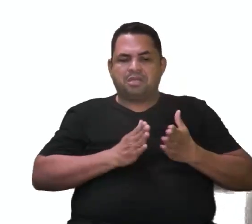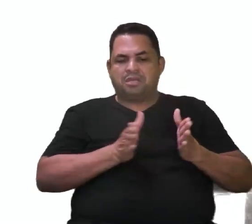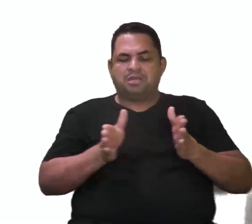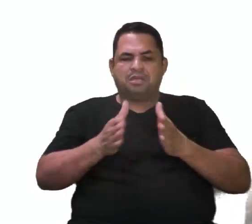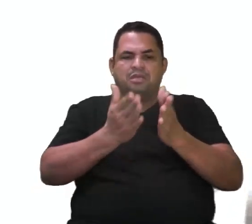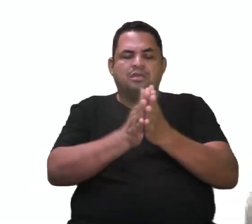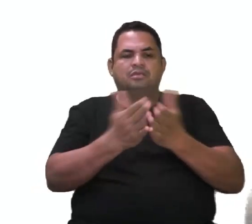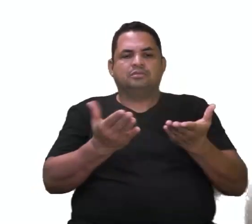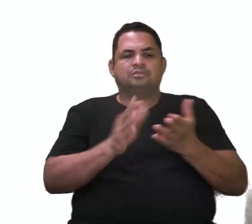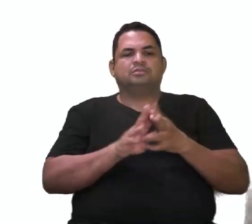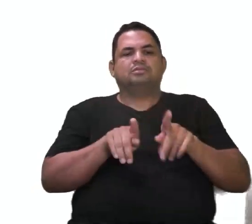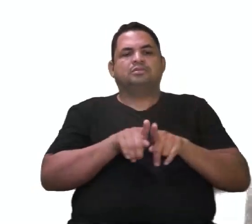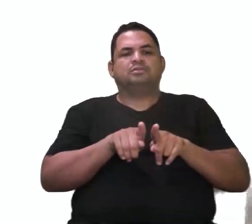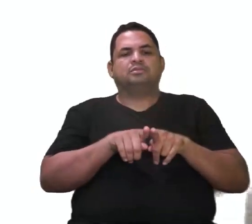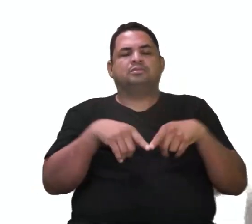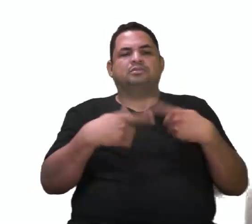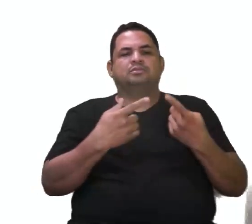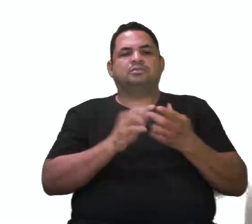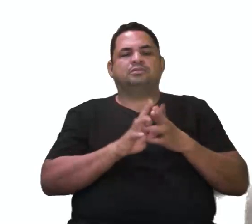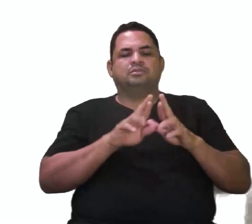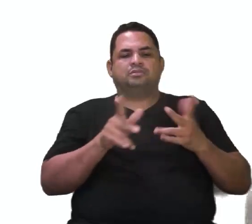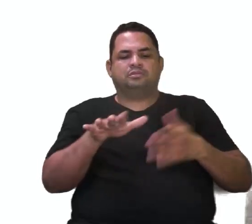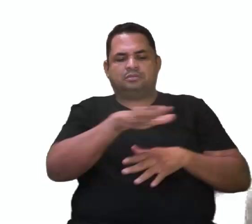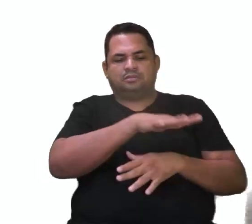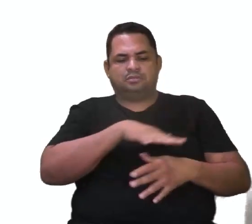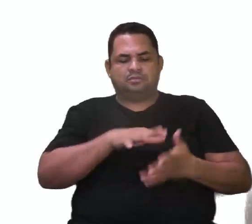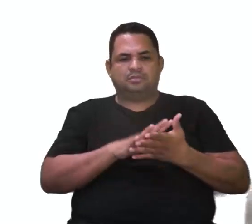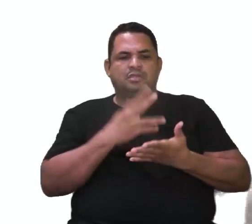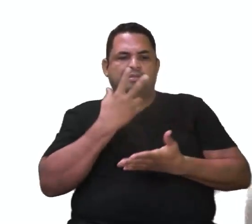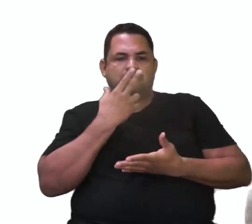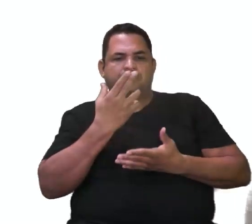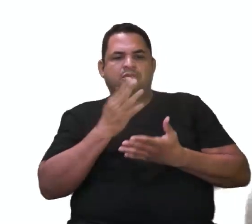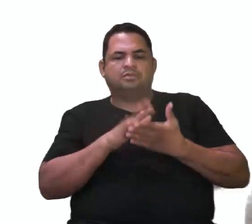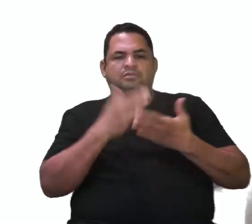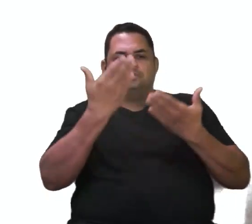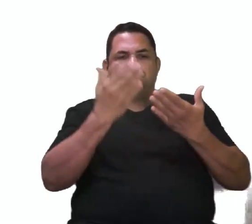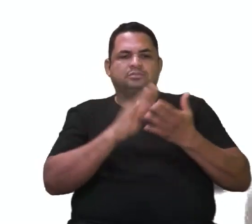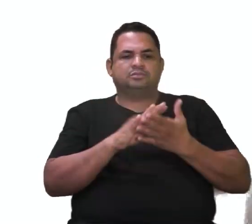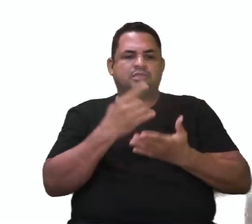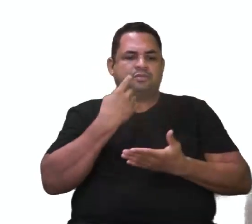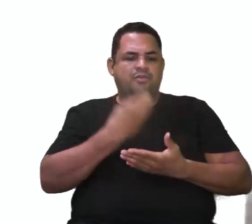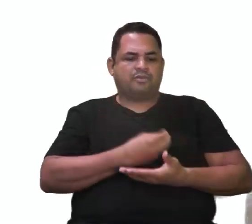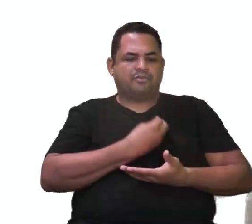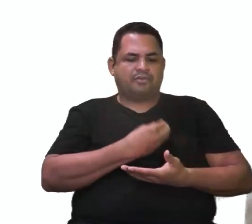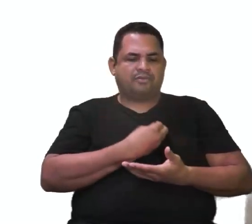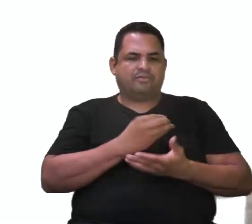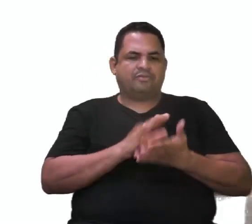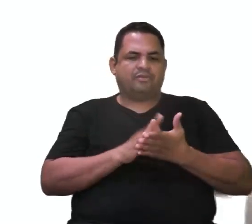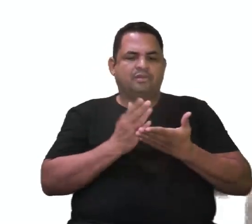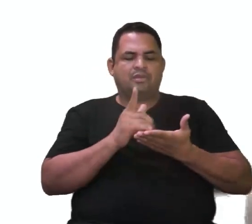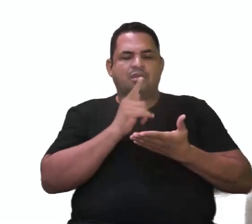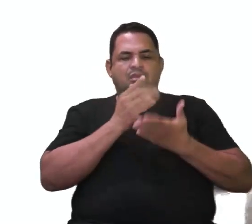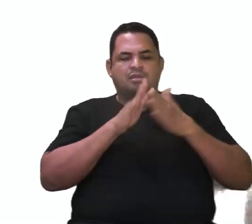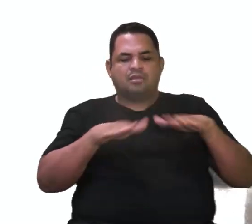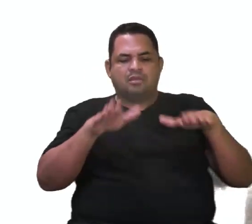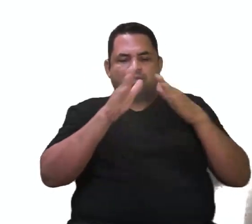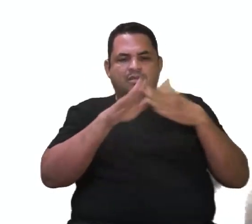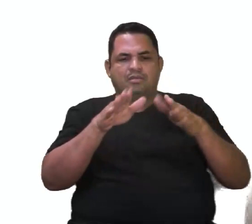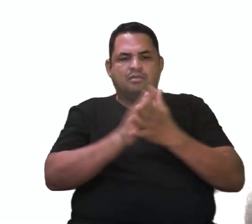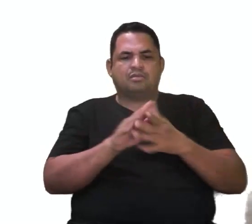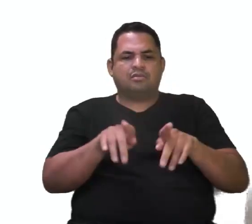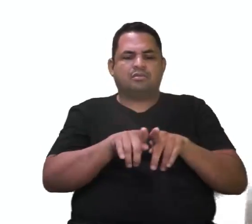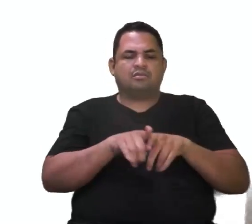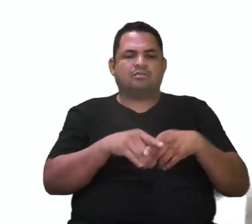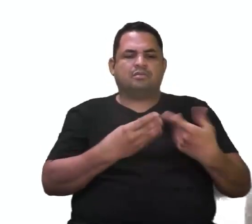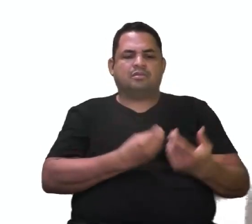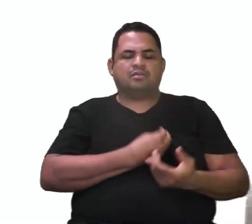Então, esses organismos também vão ser diferentes, mas similares entre aqueles que vão habitar no ambiente de água salgada e similar naqueles